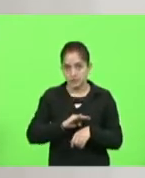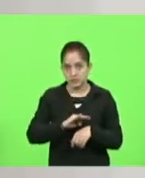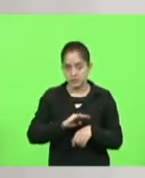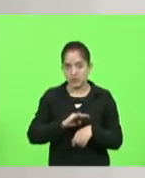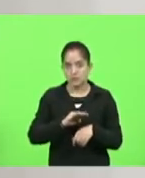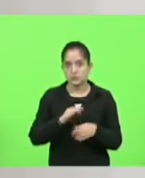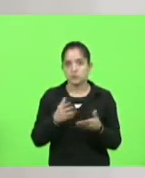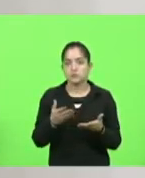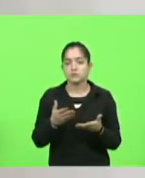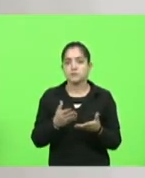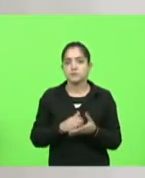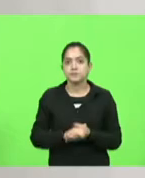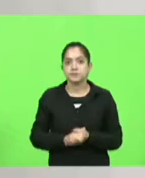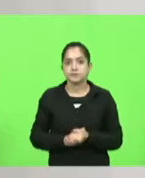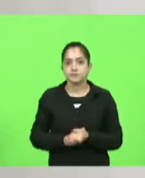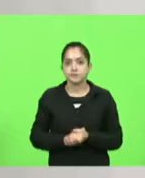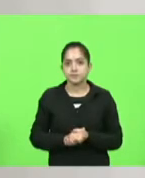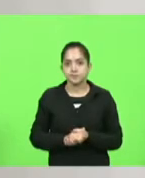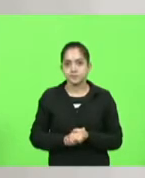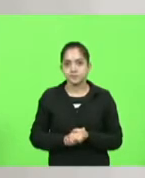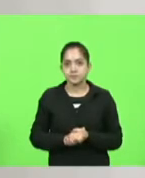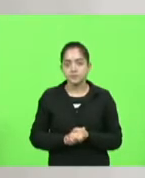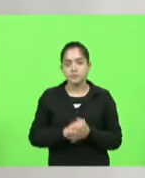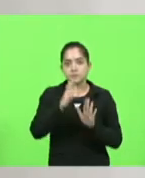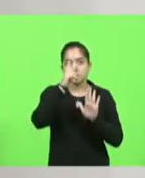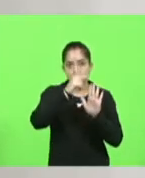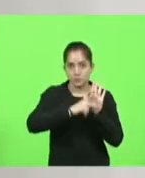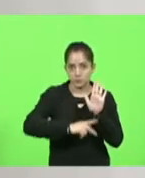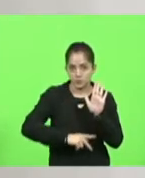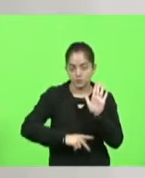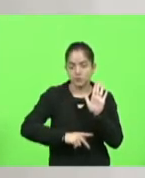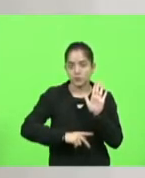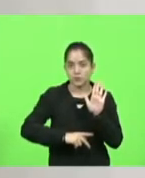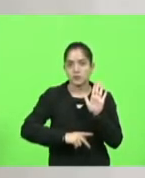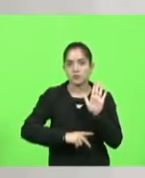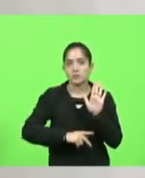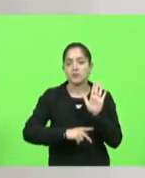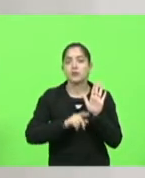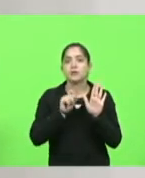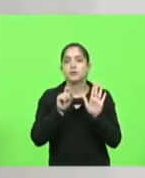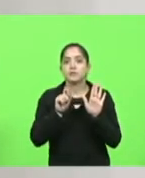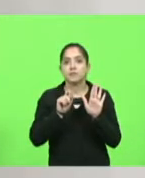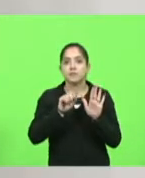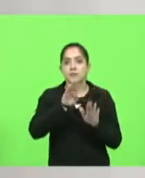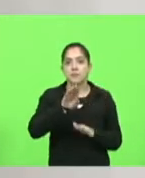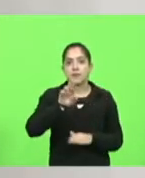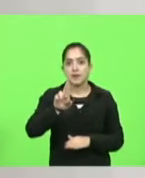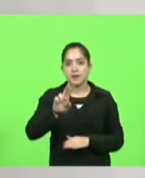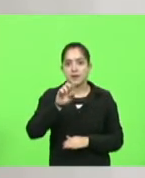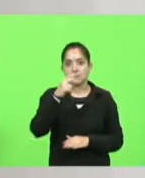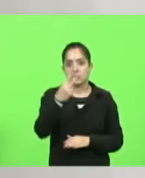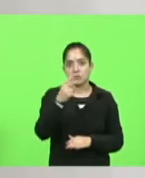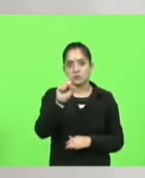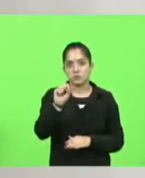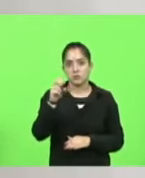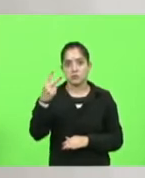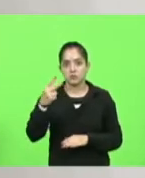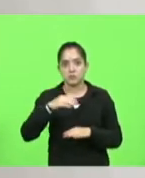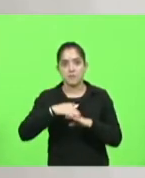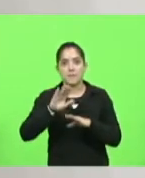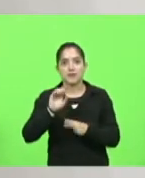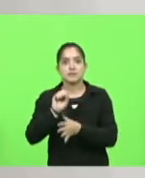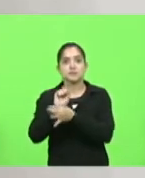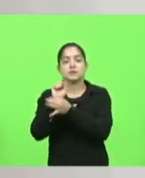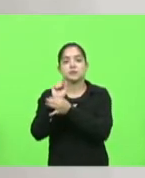mais que isso, de um programa, o projeto se chama BR-282, mais segura e